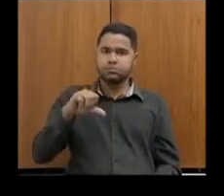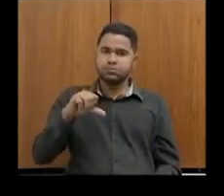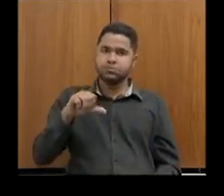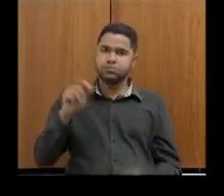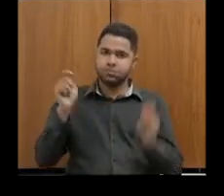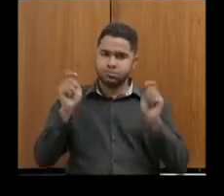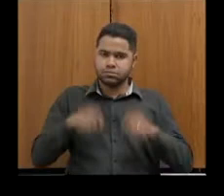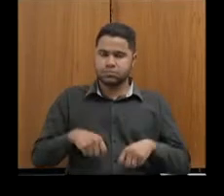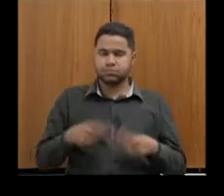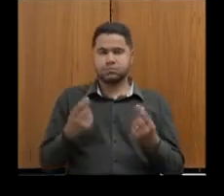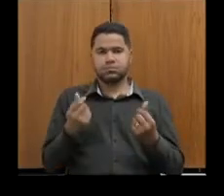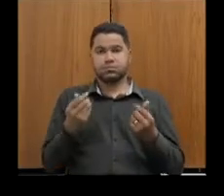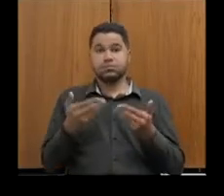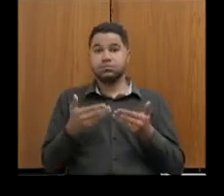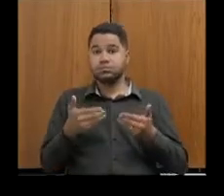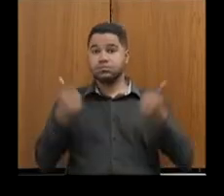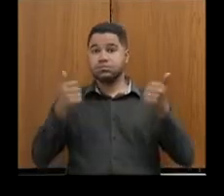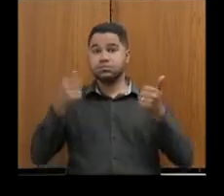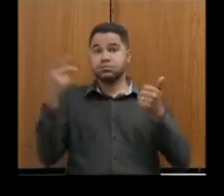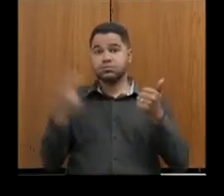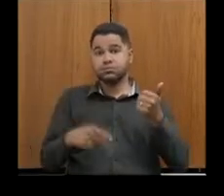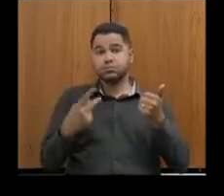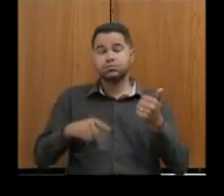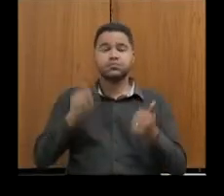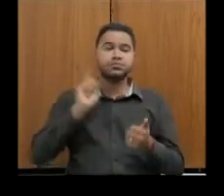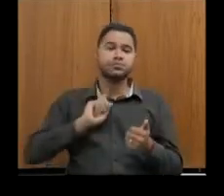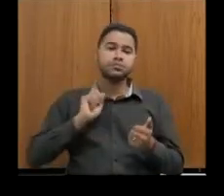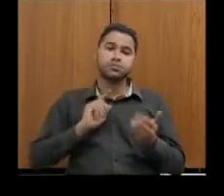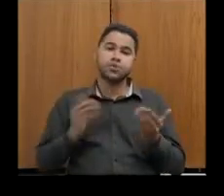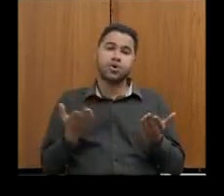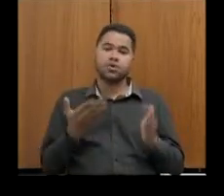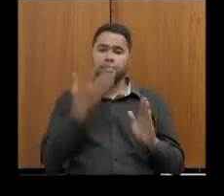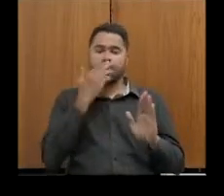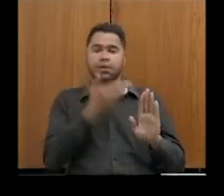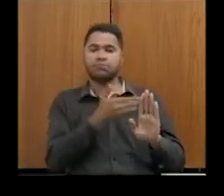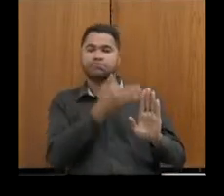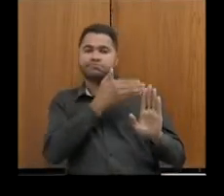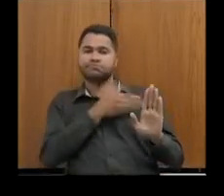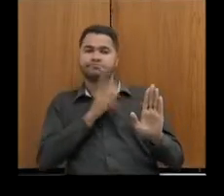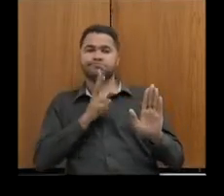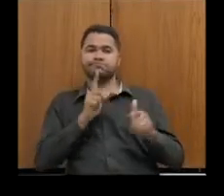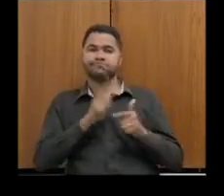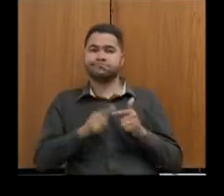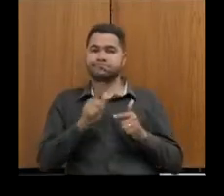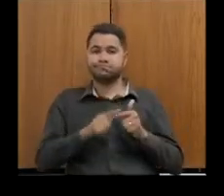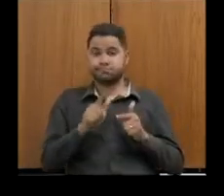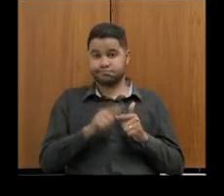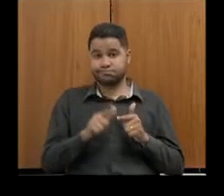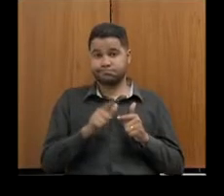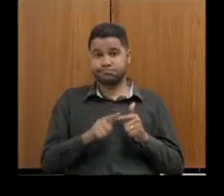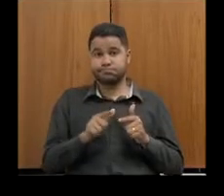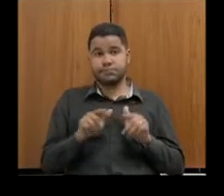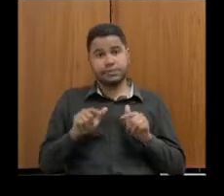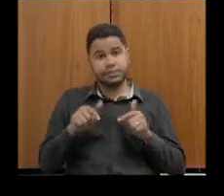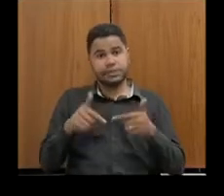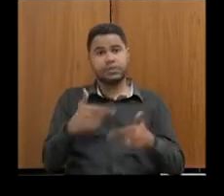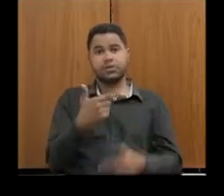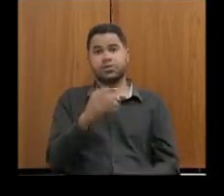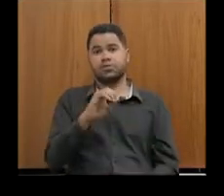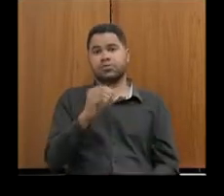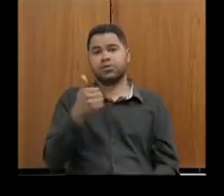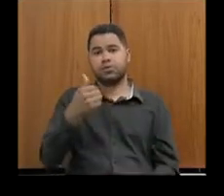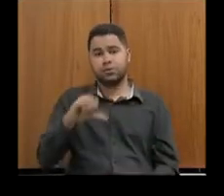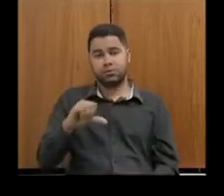financeira muito melhor que o Estado de Minas Gerais, hoje estão atrás, hoje estão com os mesmos problemas que o Estado de Minas Gerais enfrentou no ano de 2019.